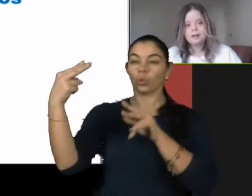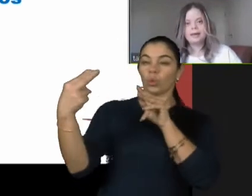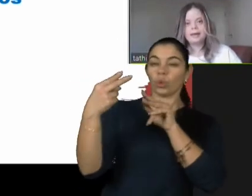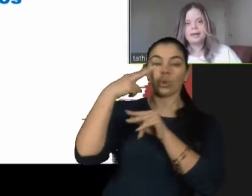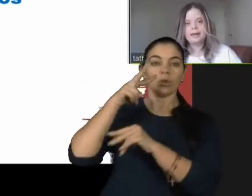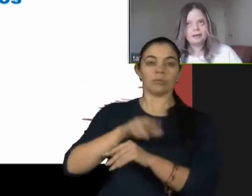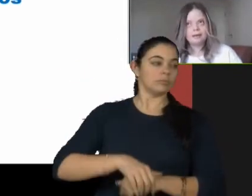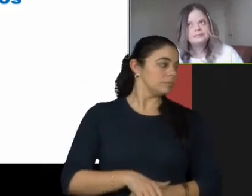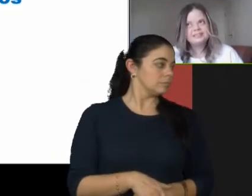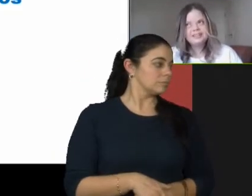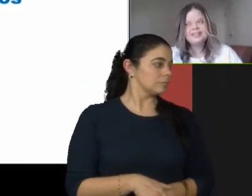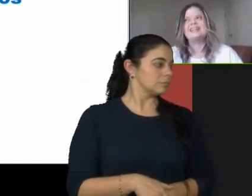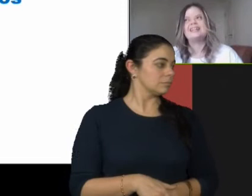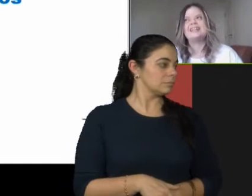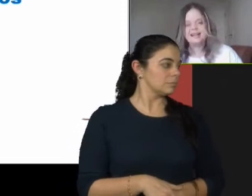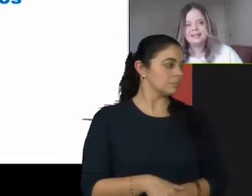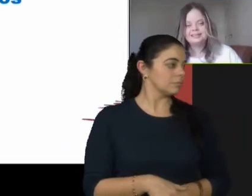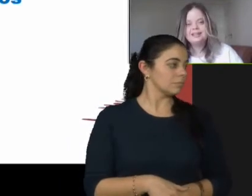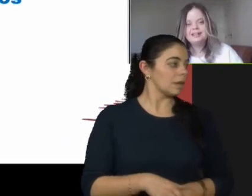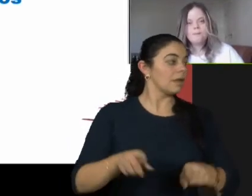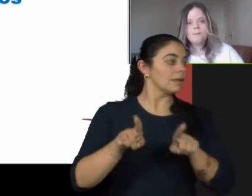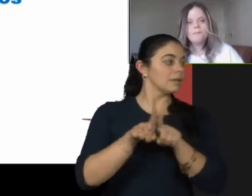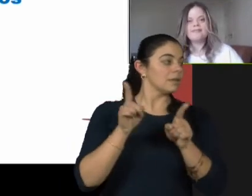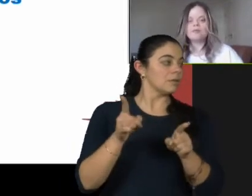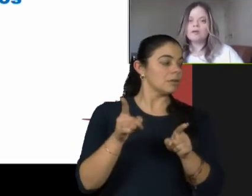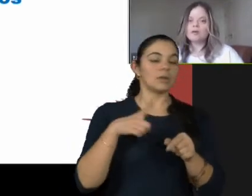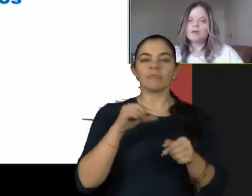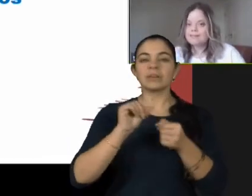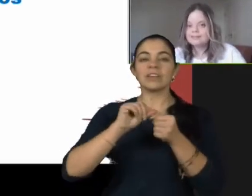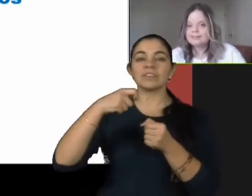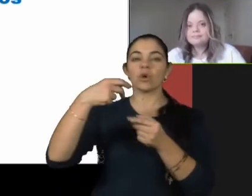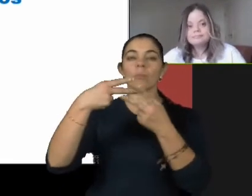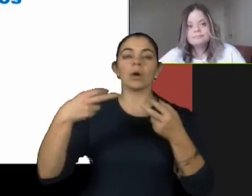Aí, eu pensei, se fazer nada lá, precisa fazer alguma coisa.